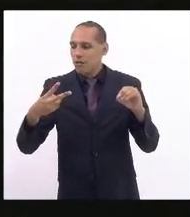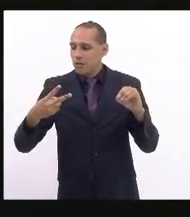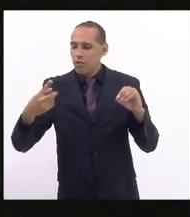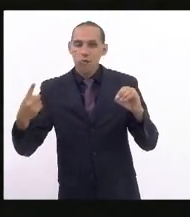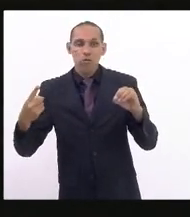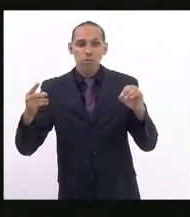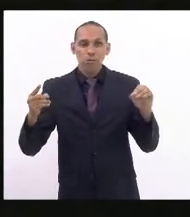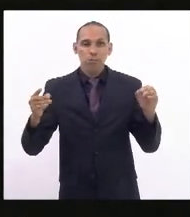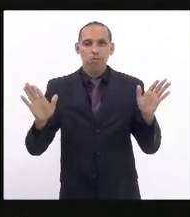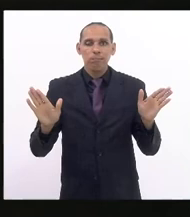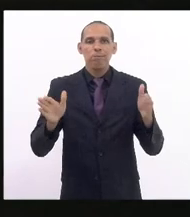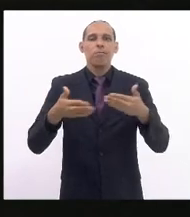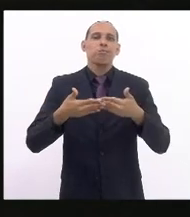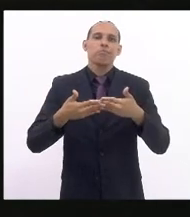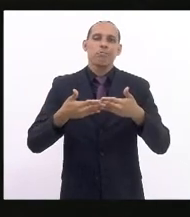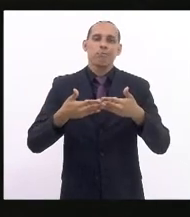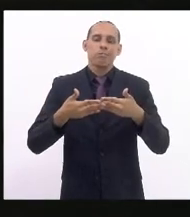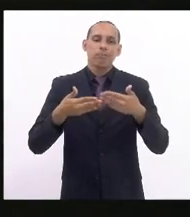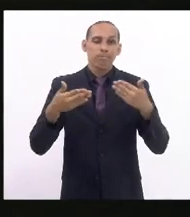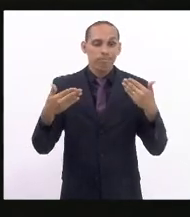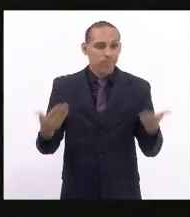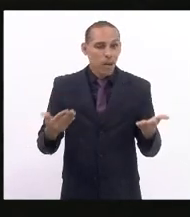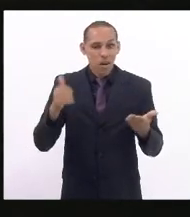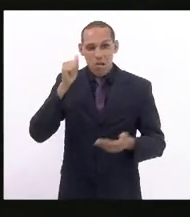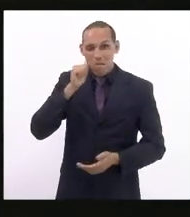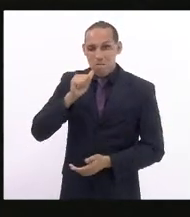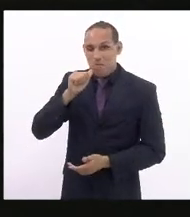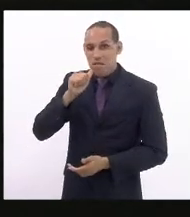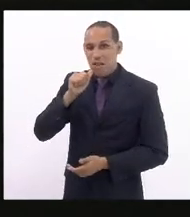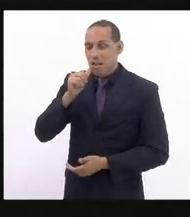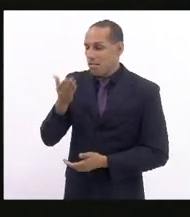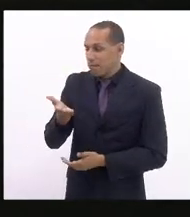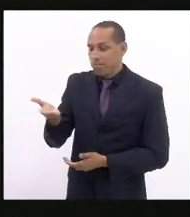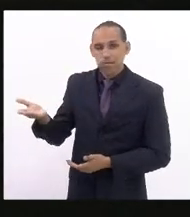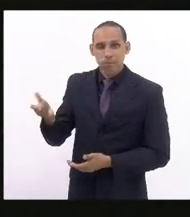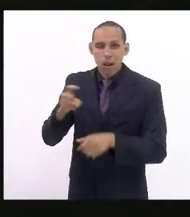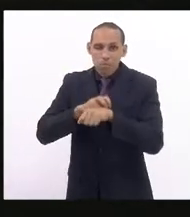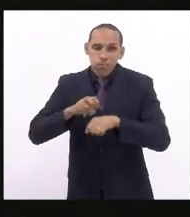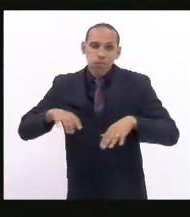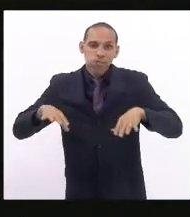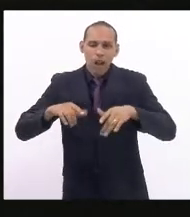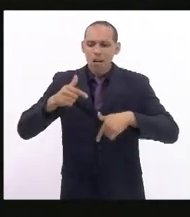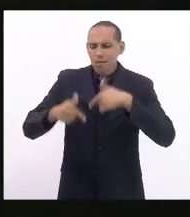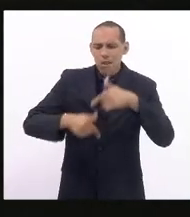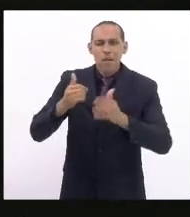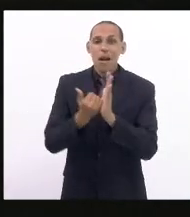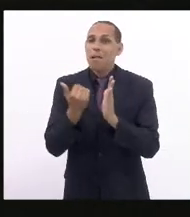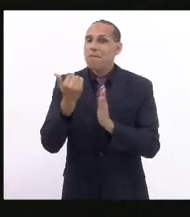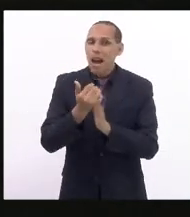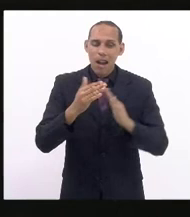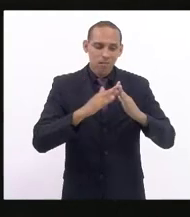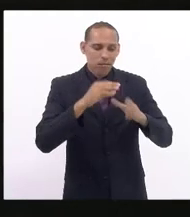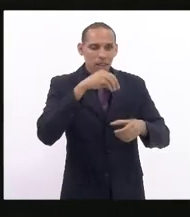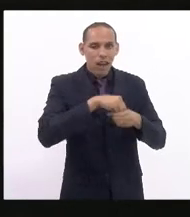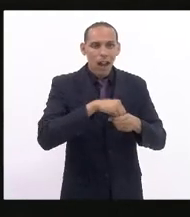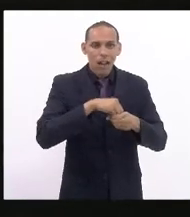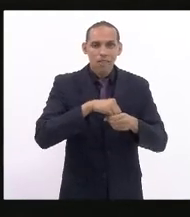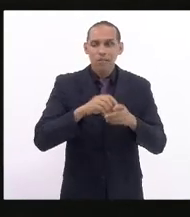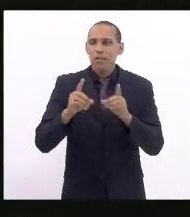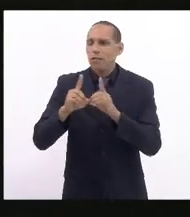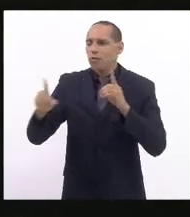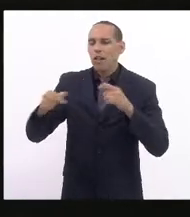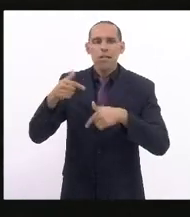as mulheres representou trabalho do remoto, mais trabalho doméstico, mais atividades